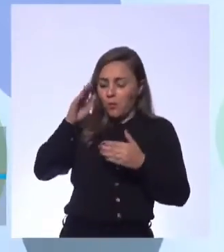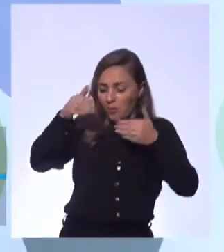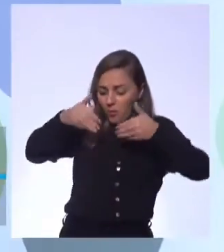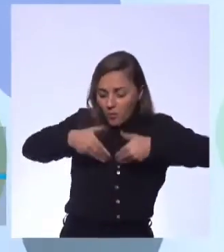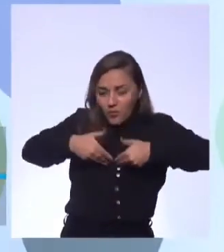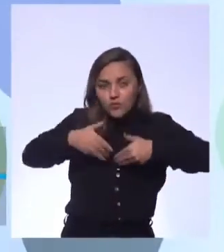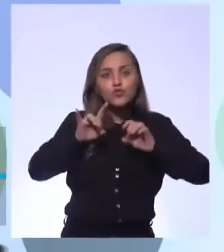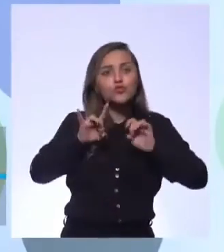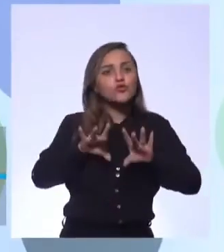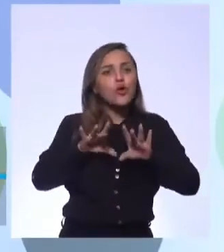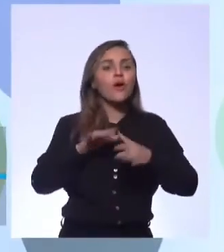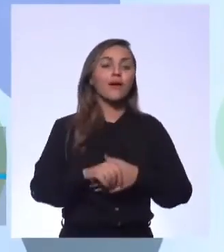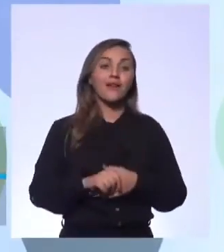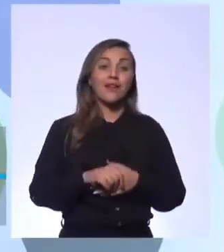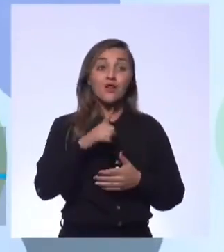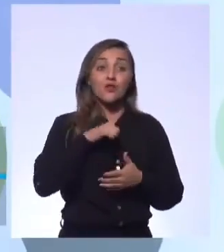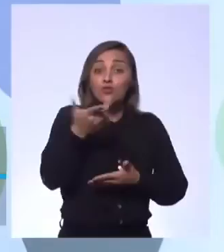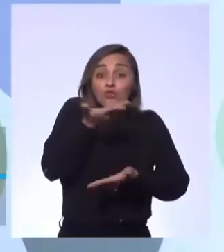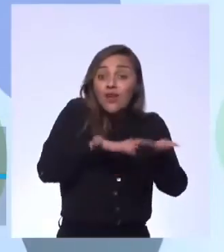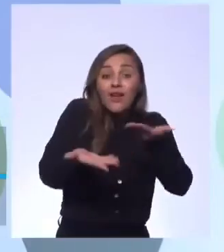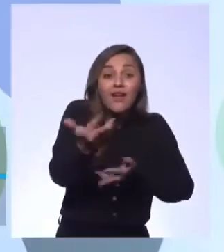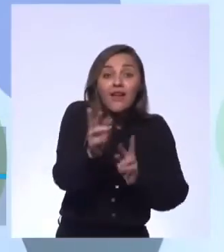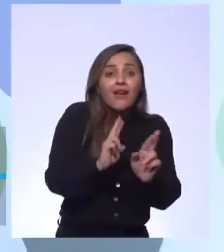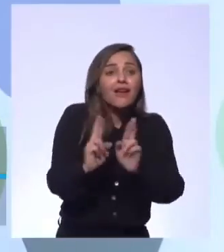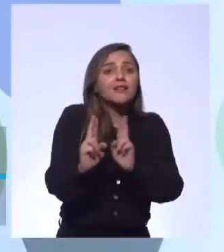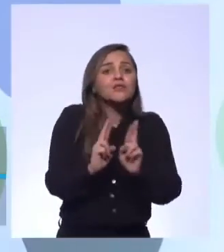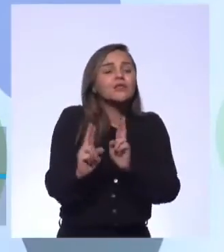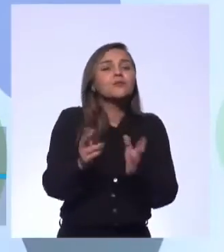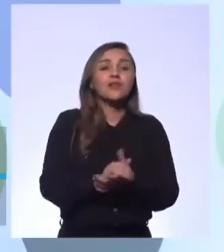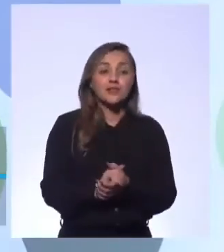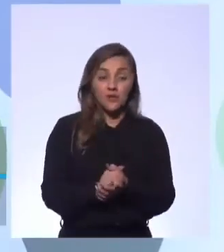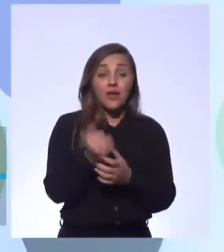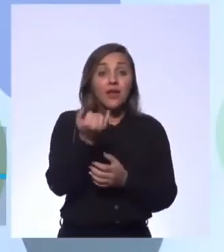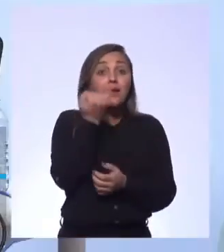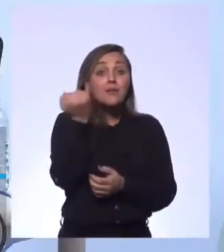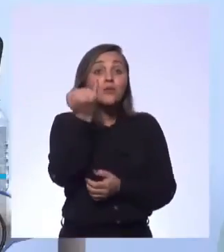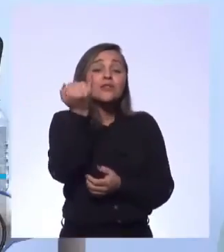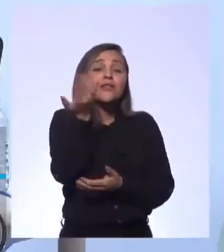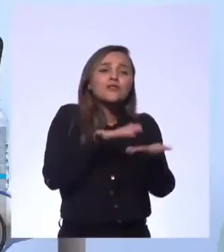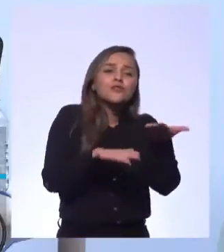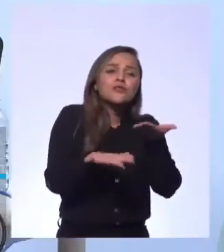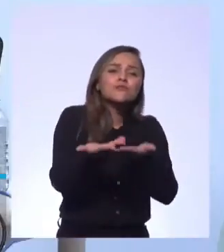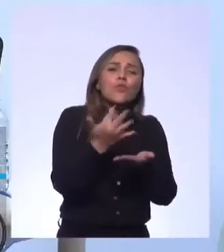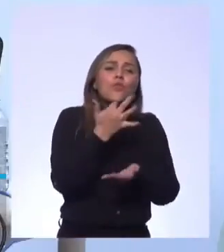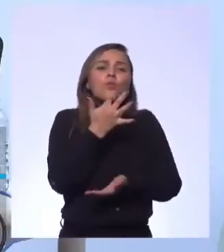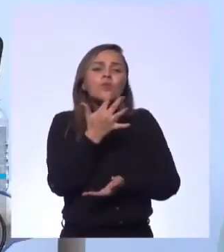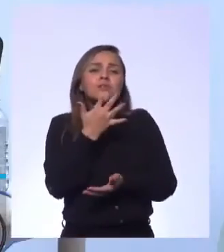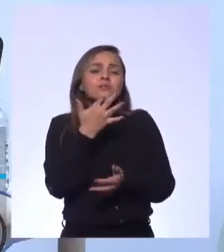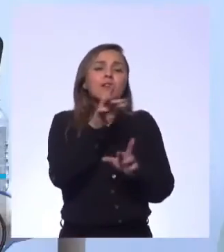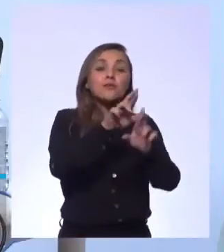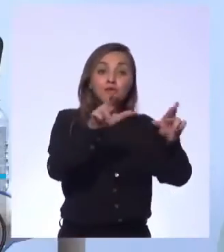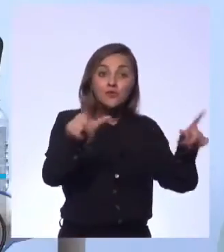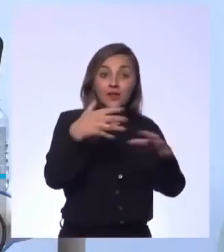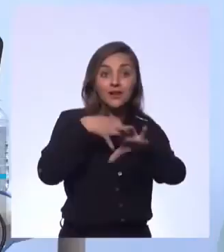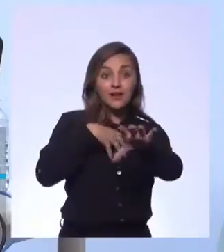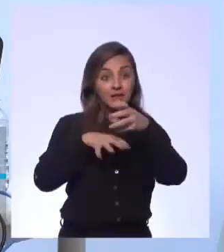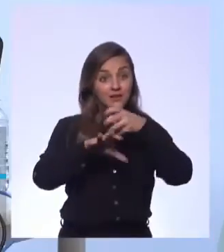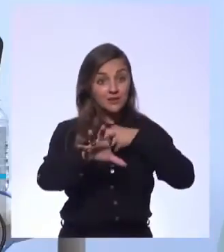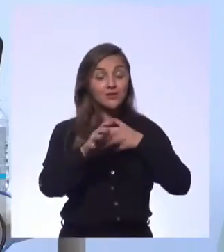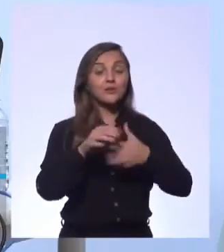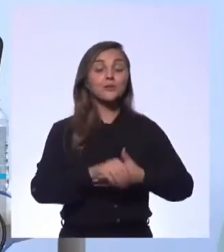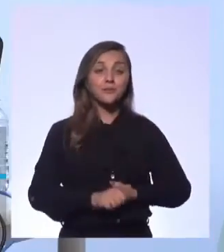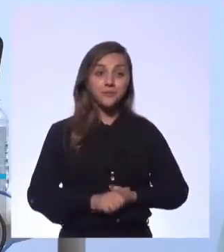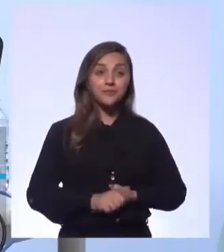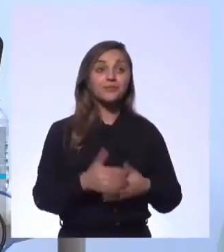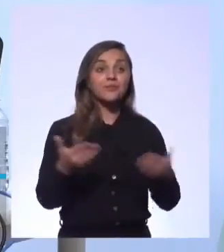influências diferentes, livros diferentes, leituras diferentes de mundo, é importantíssimo. E é por isso que, quando a gente começa a nossa aula, a primeira coisa que a gente fala,